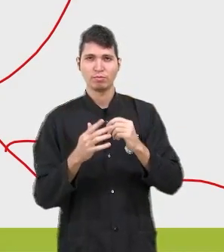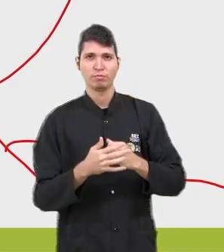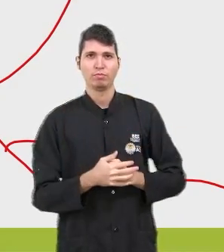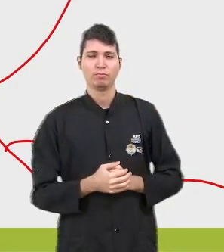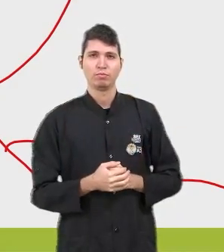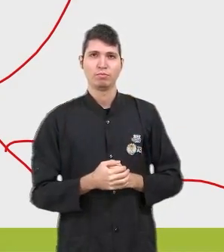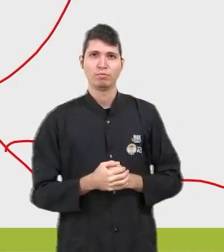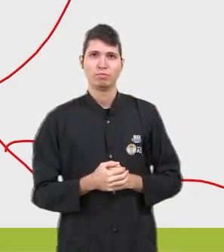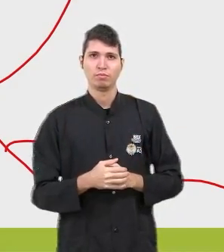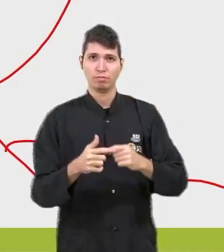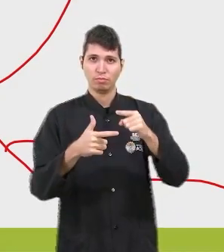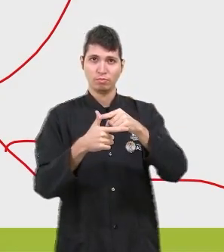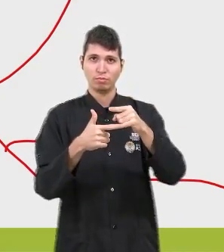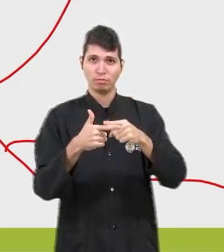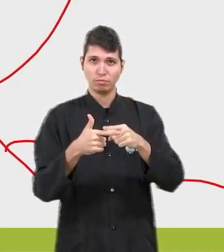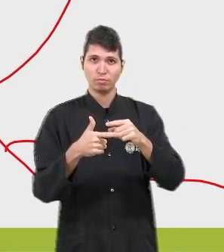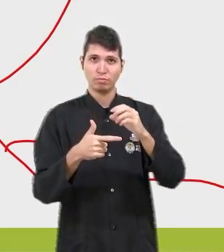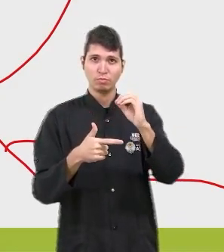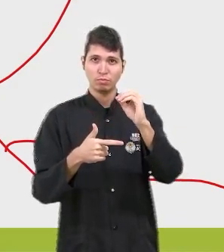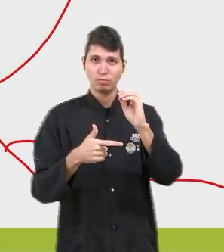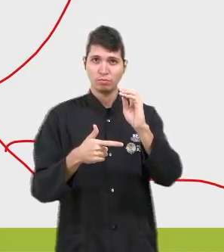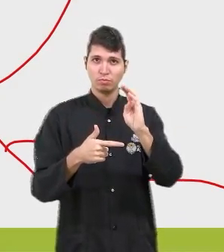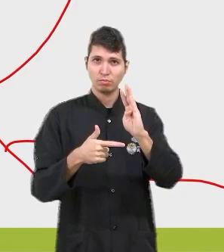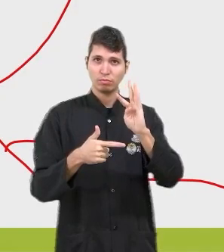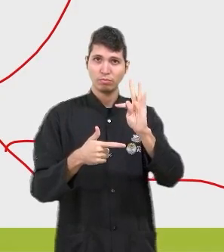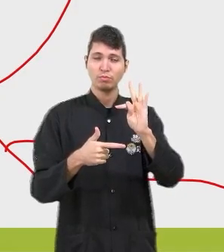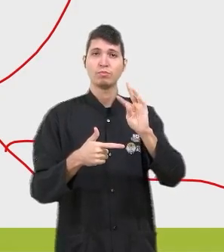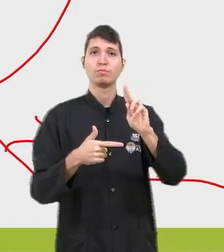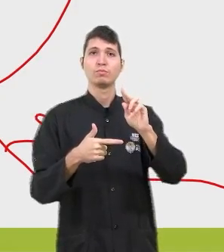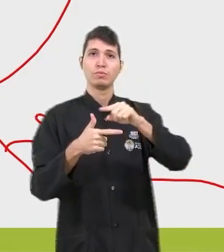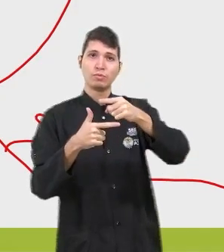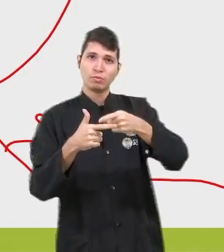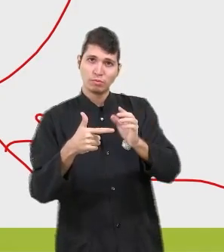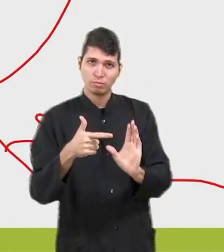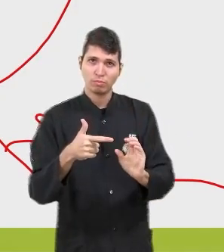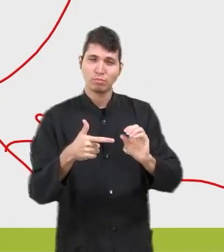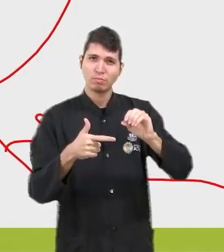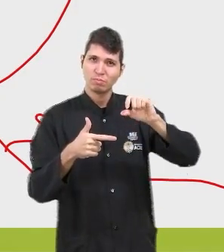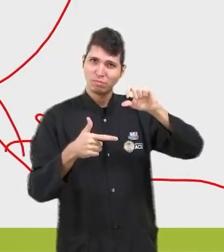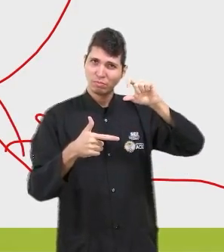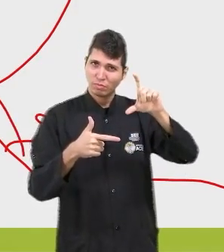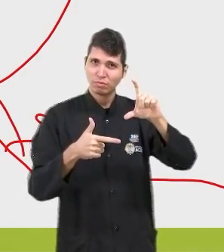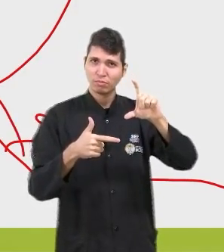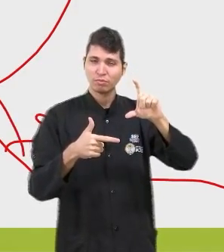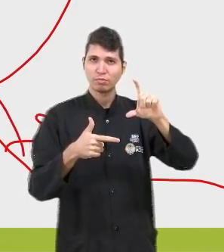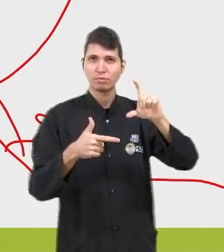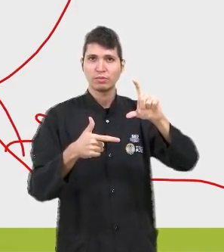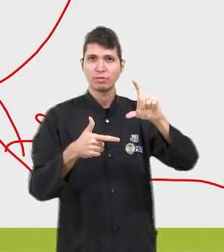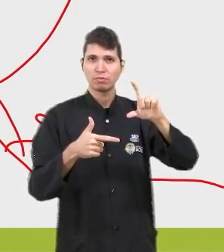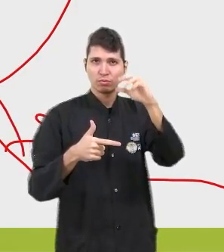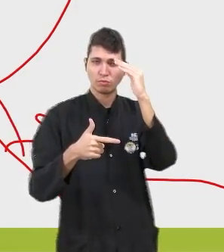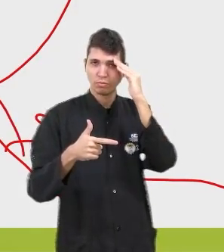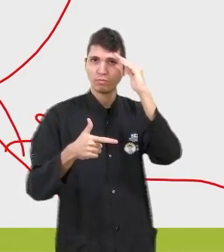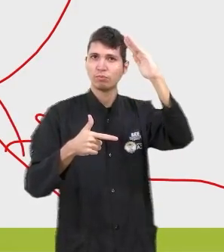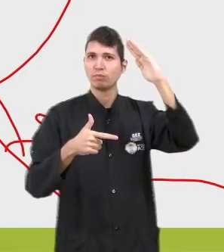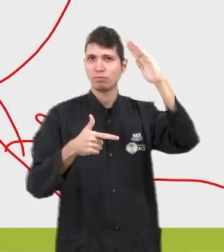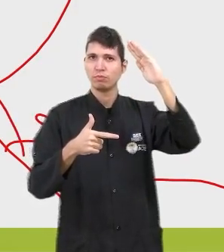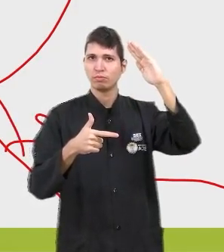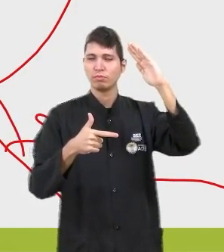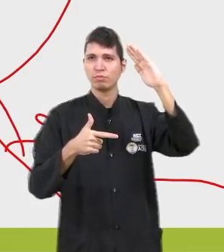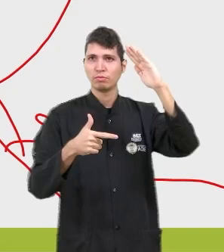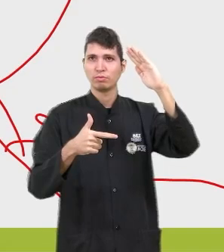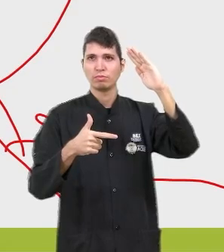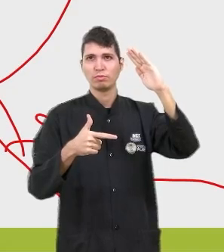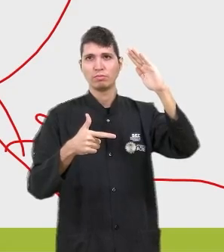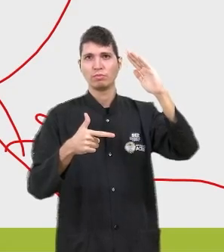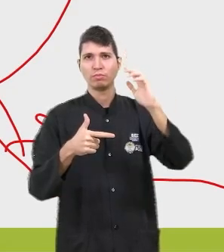obtusângulo, ele é um ângulo maior, então tá ligado a esse cara aqui, ó. Como se fosse um ângulo alfa, tá bom? E esse de baixo aqui, que